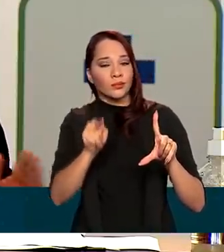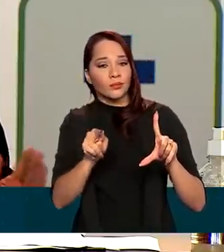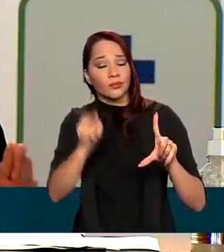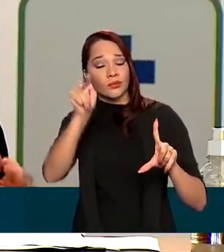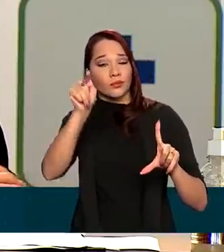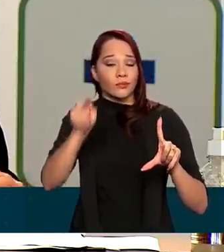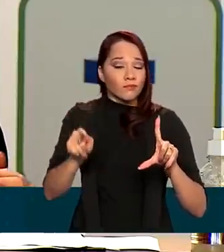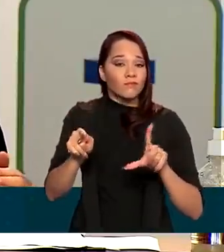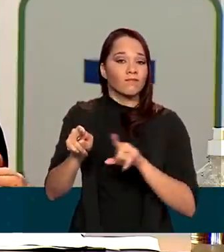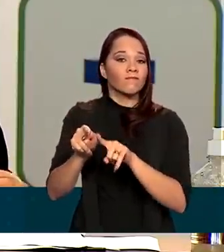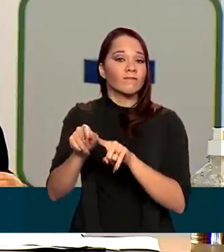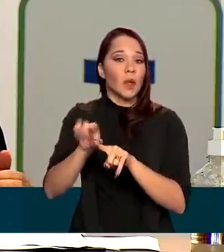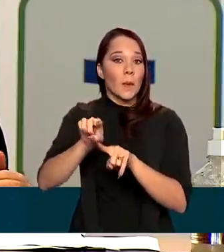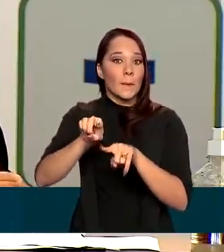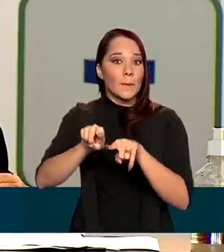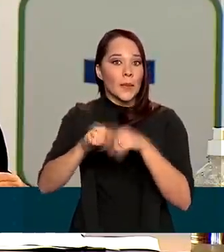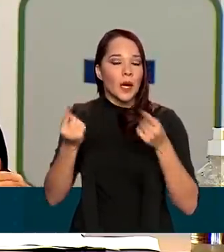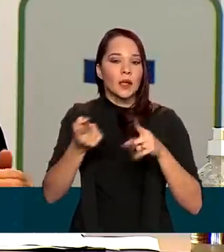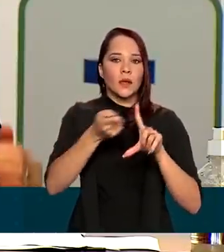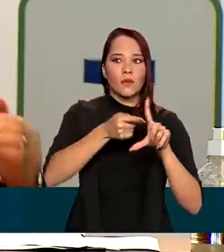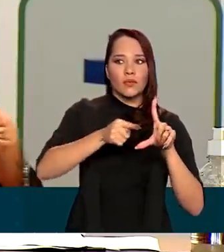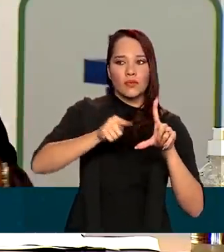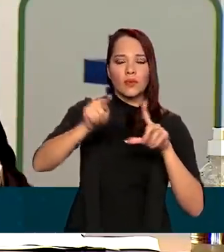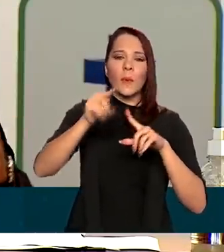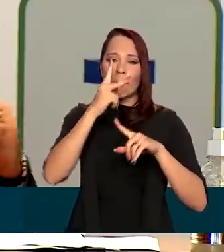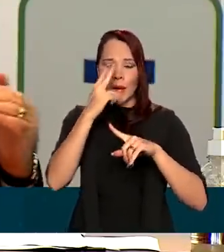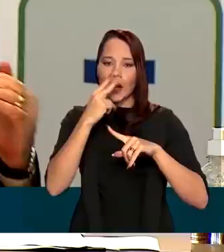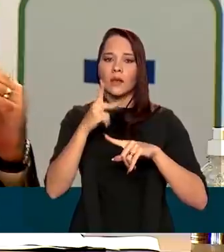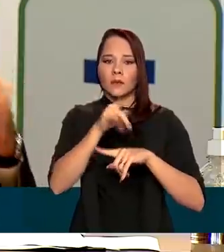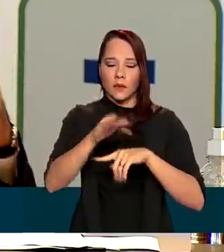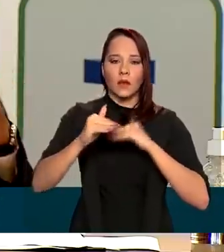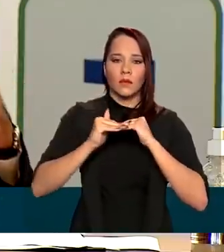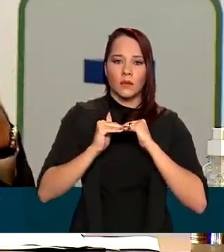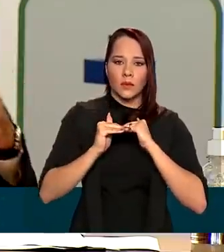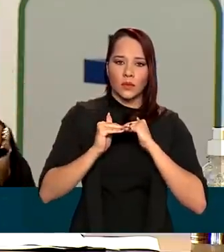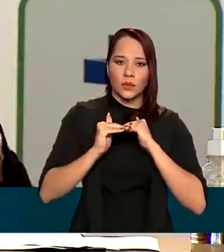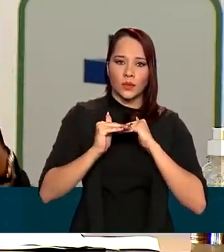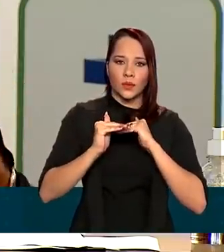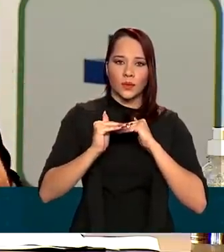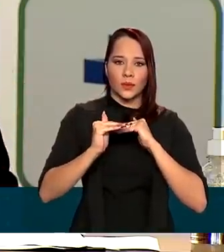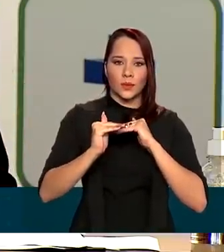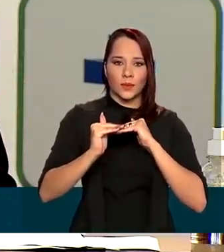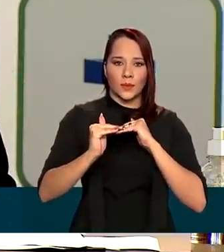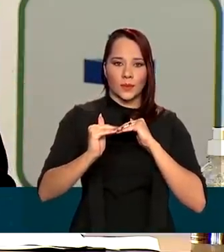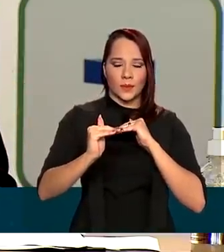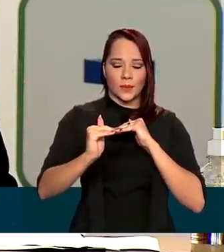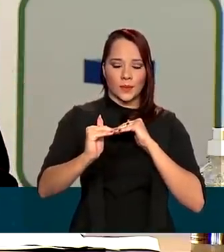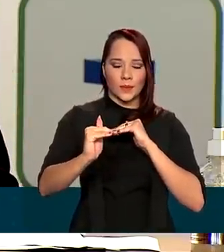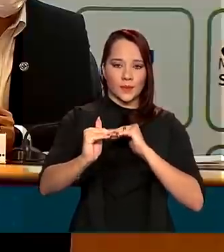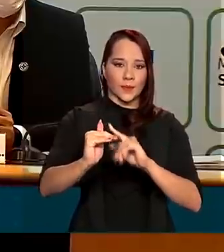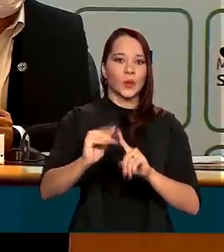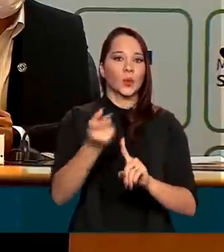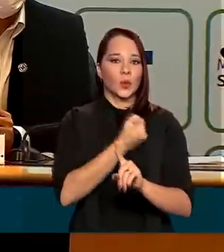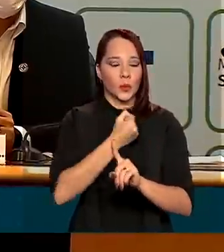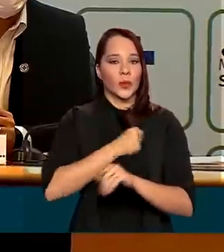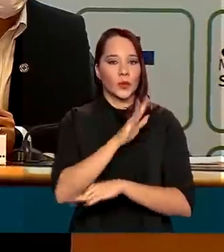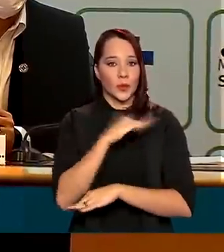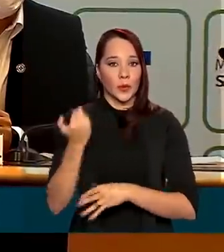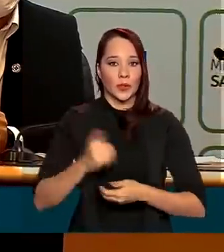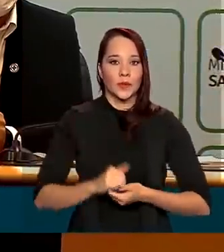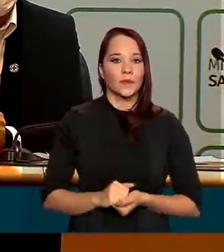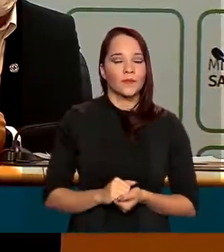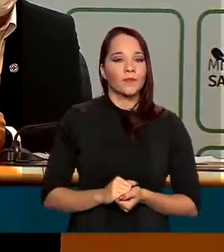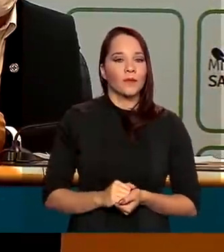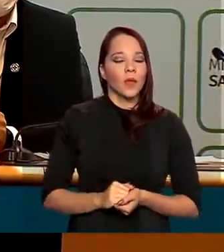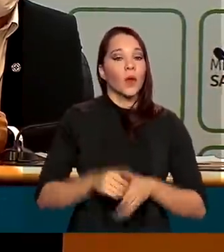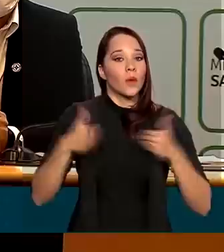ou para maior, mas a curva tente a se manter em o que nós chamamos de um platôr do número de óbitos. Ainda